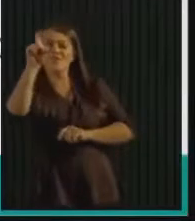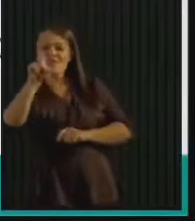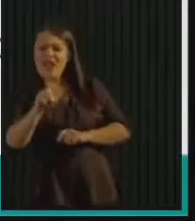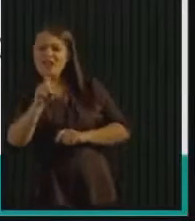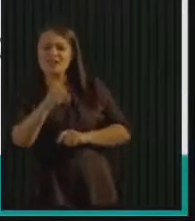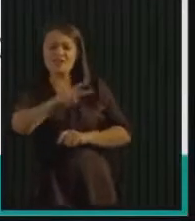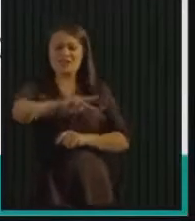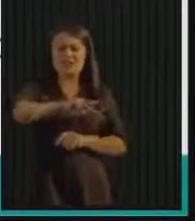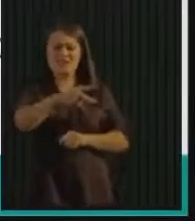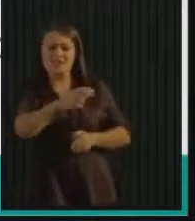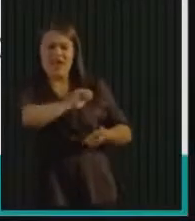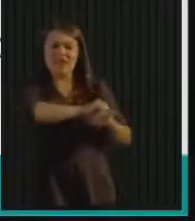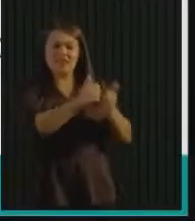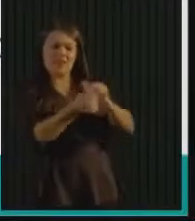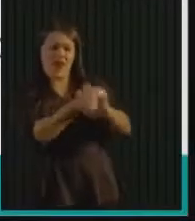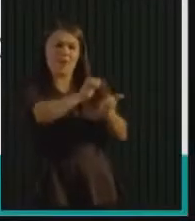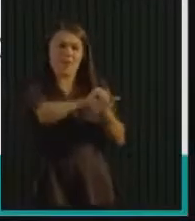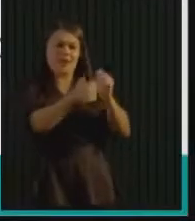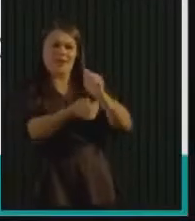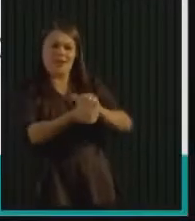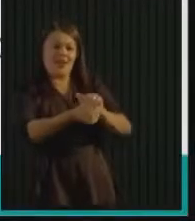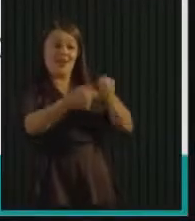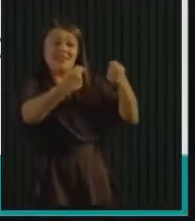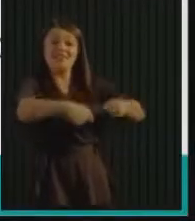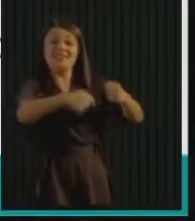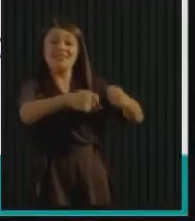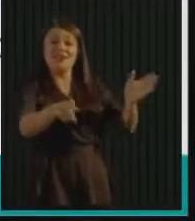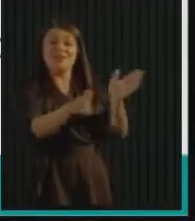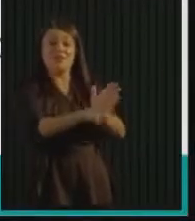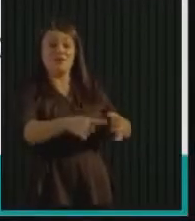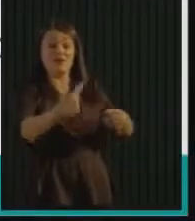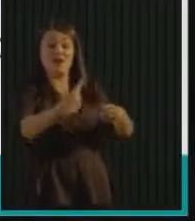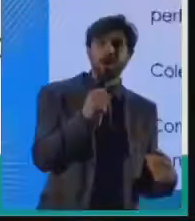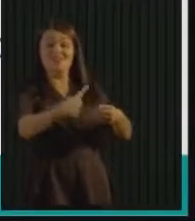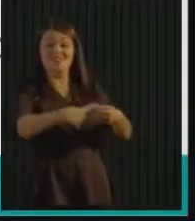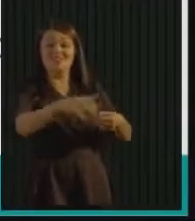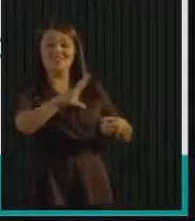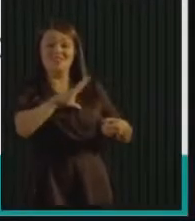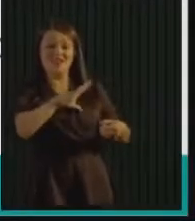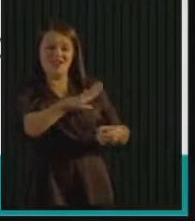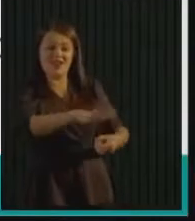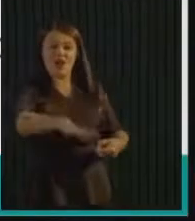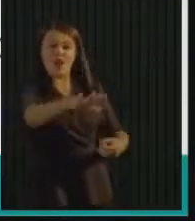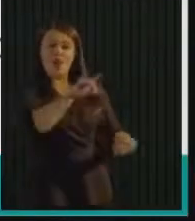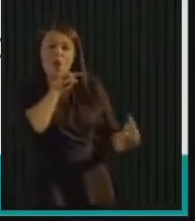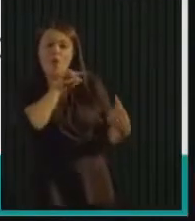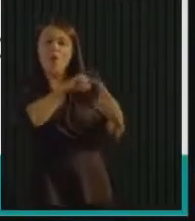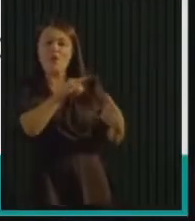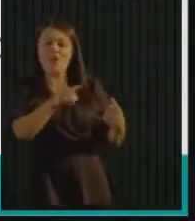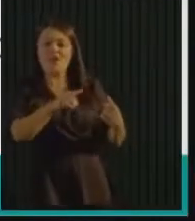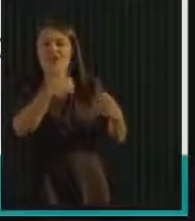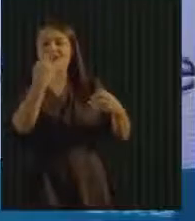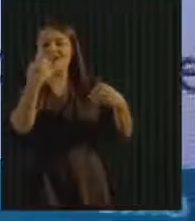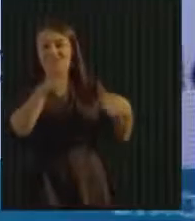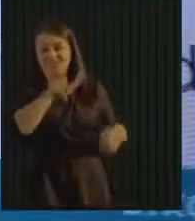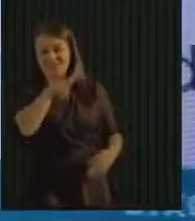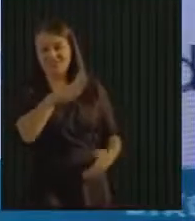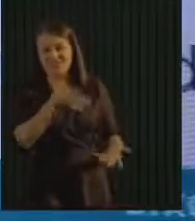basicamente ela está se adaptando às necessidades da cidade e está focando na agenda de coleta lixo zero. Ou seja,